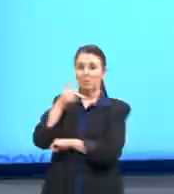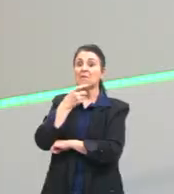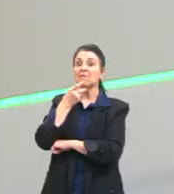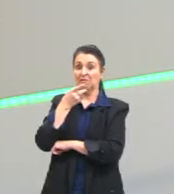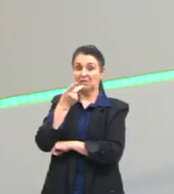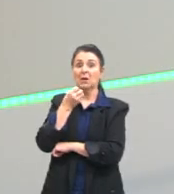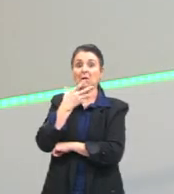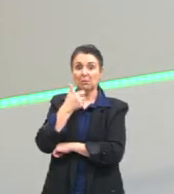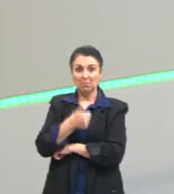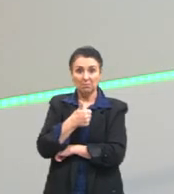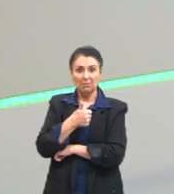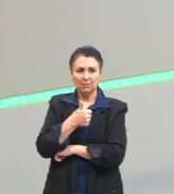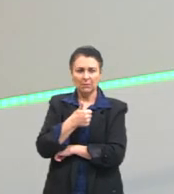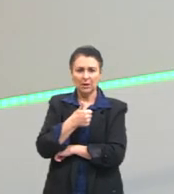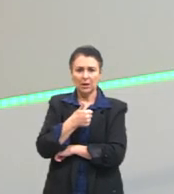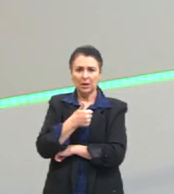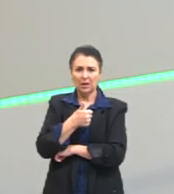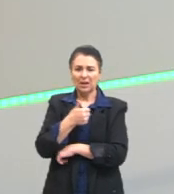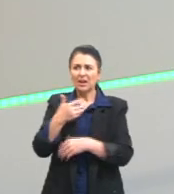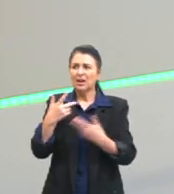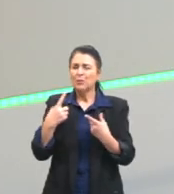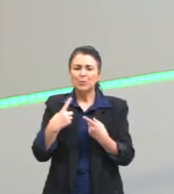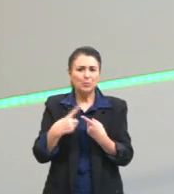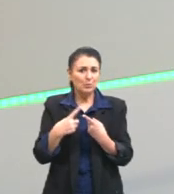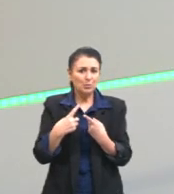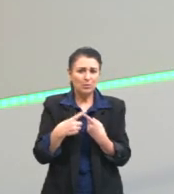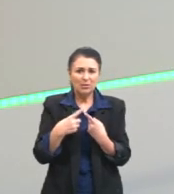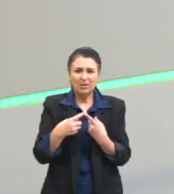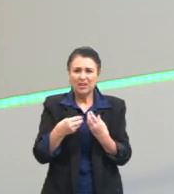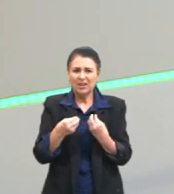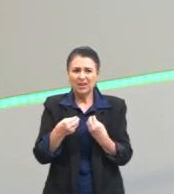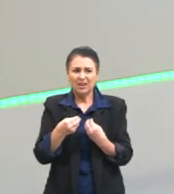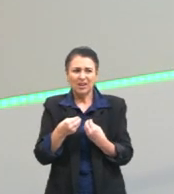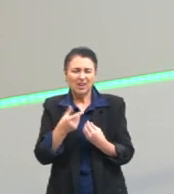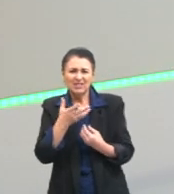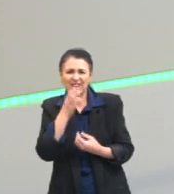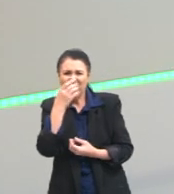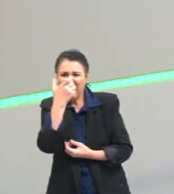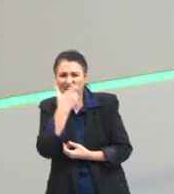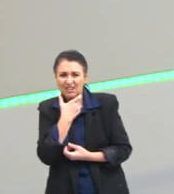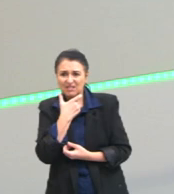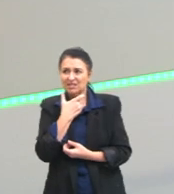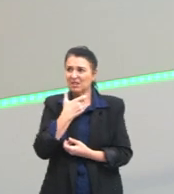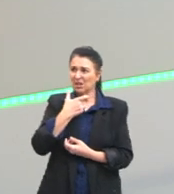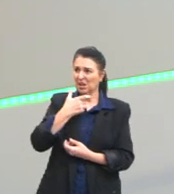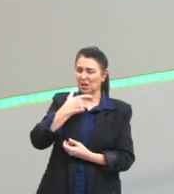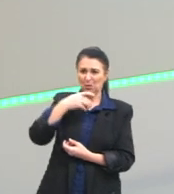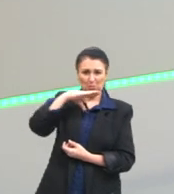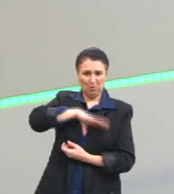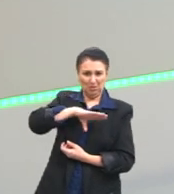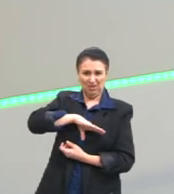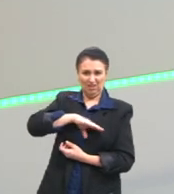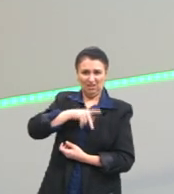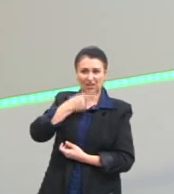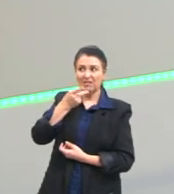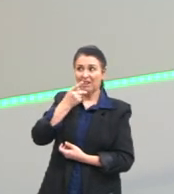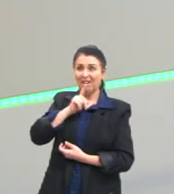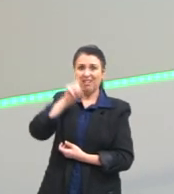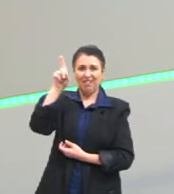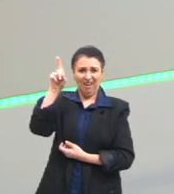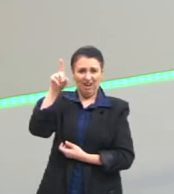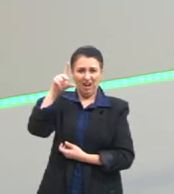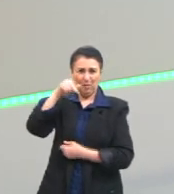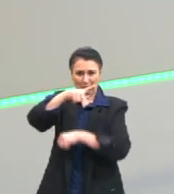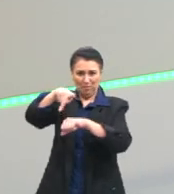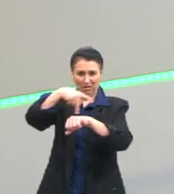exatamente de se achar esse preciosismo, de se achar que o português falado em Portugal é mais correto do que o nosso.